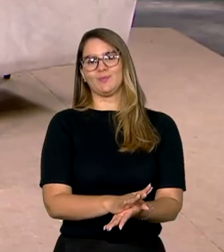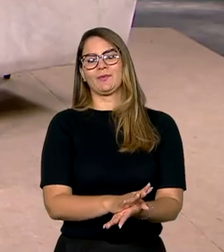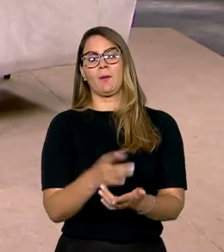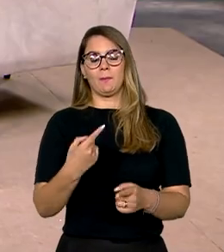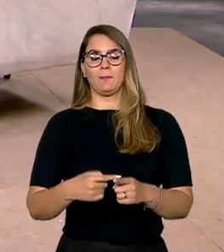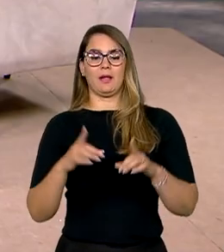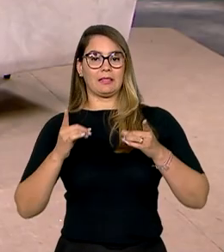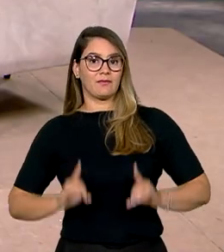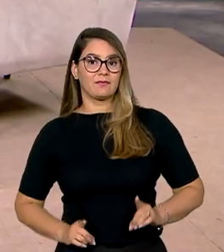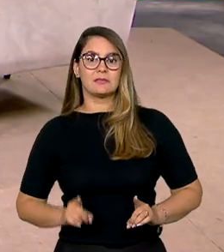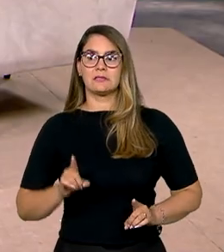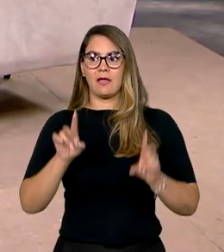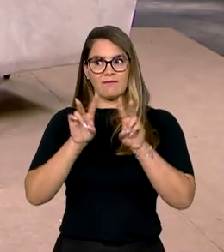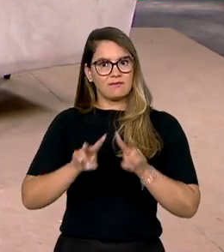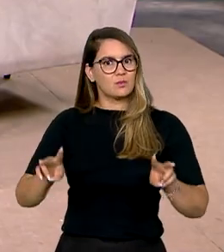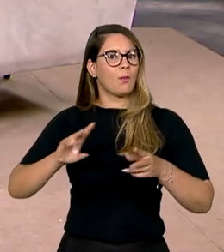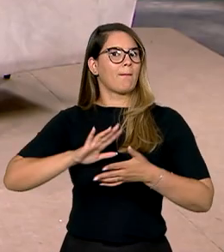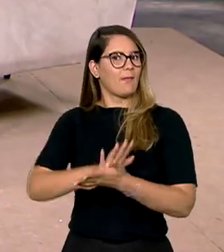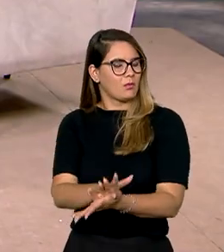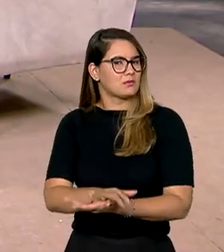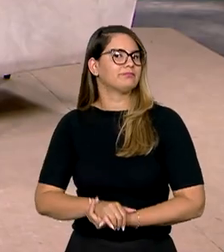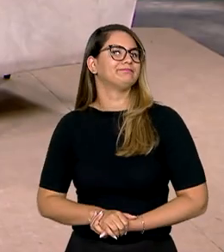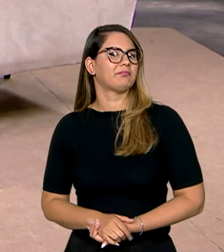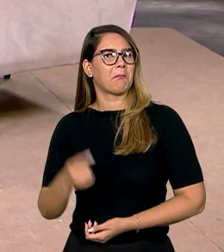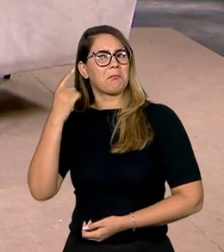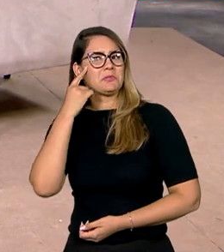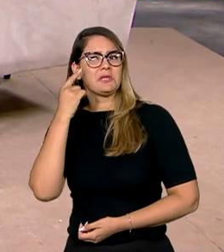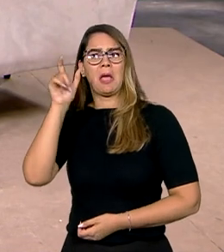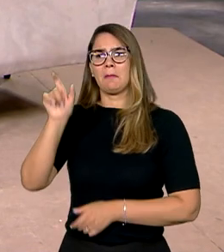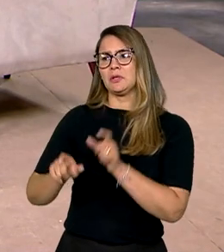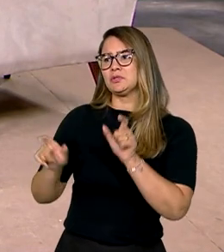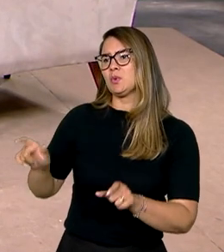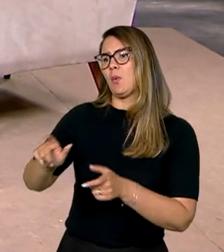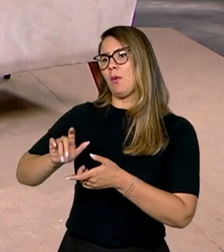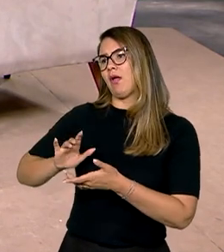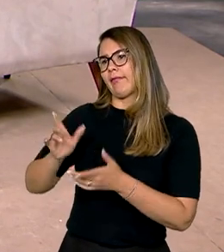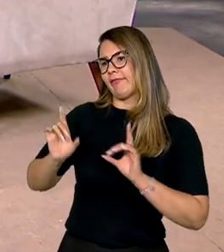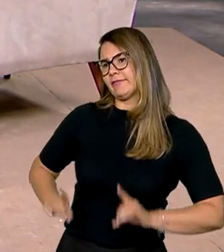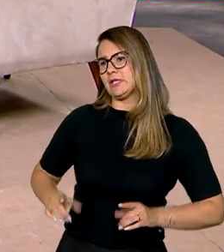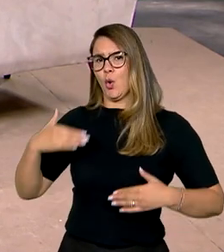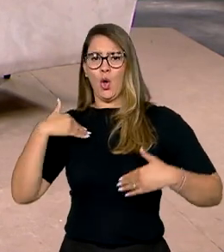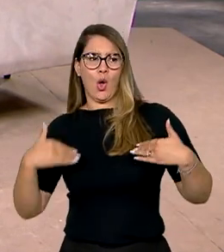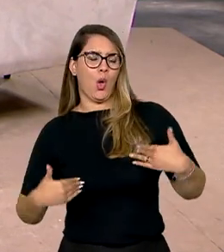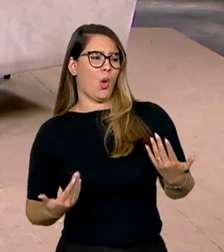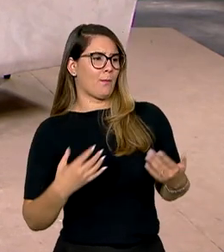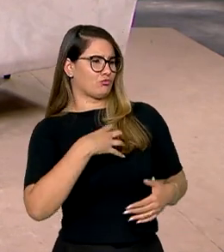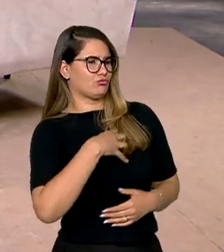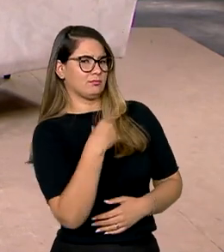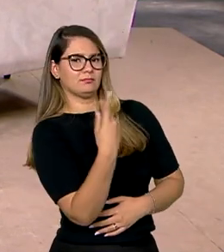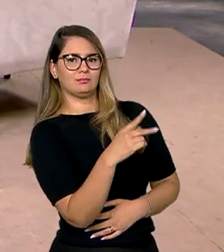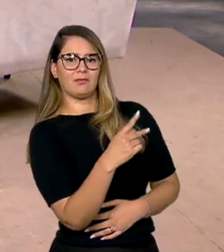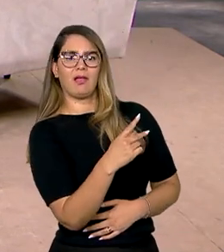razão de deficiência é a parte visível do preconceito. Achar que as pessoas com deficiência, pelo corpo que têm, pelo comportamento que têm,